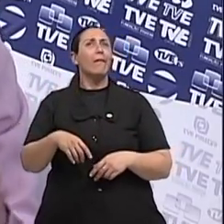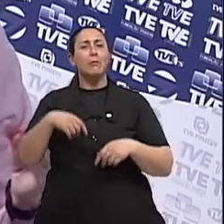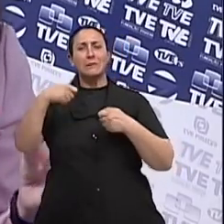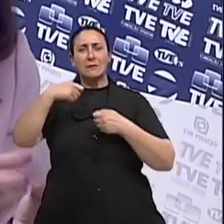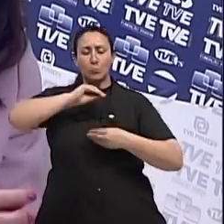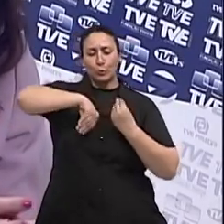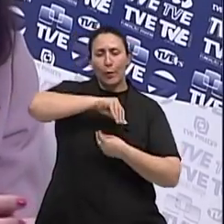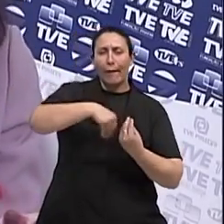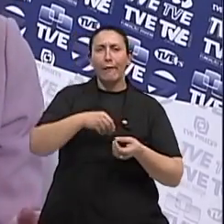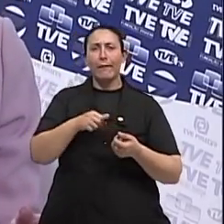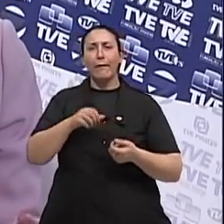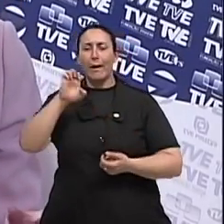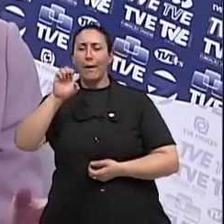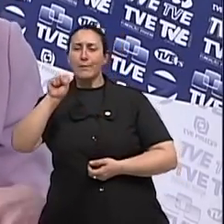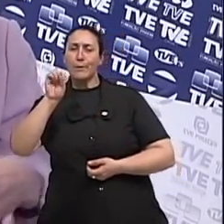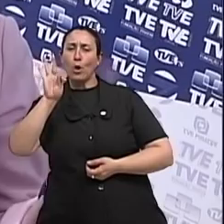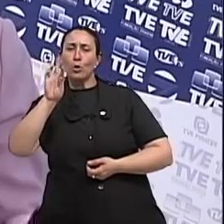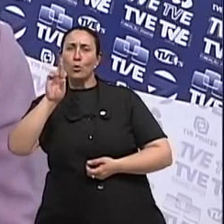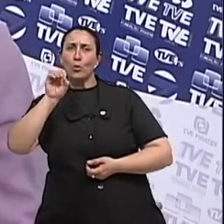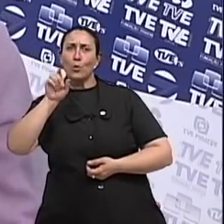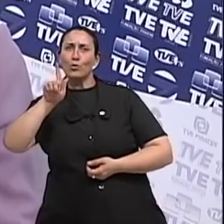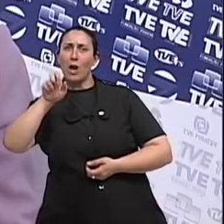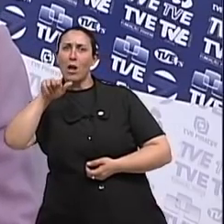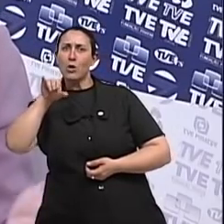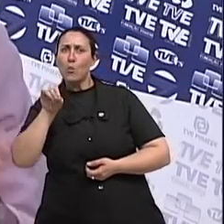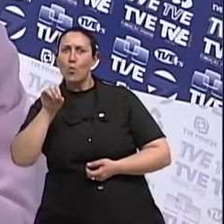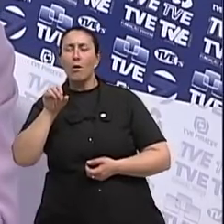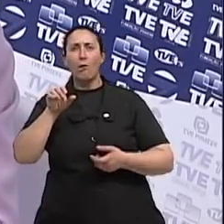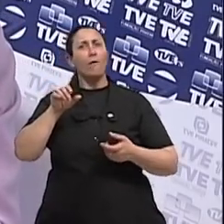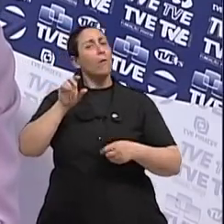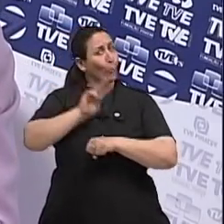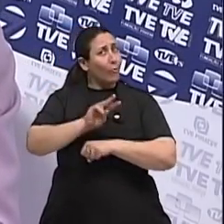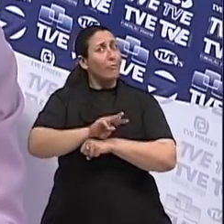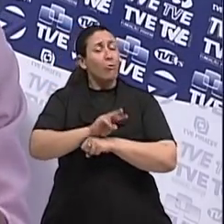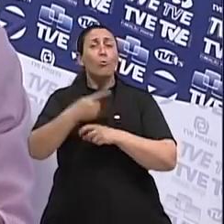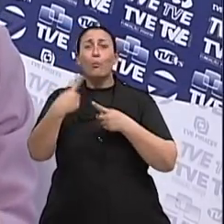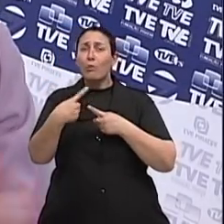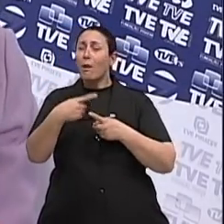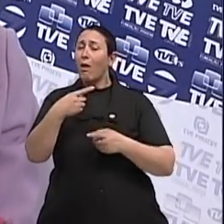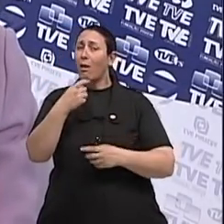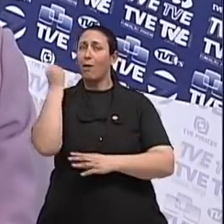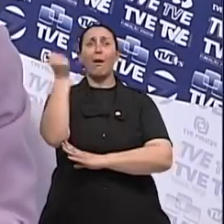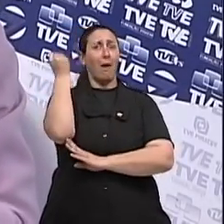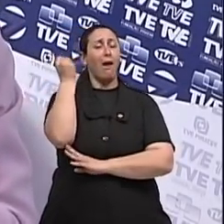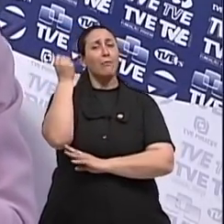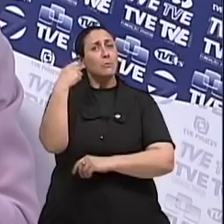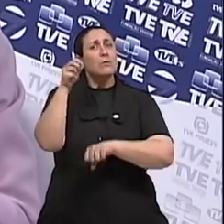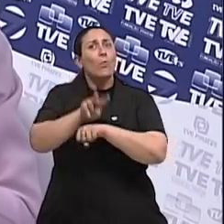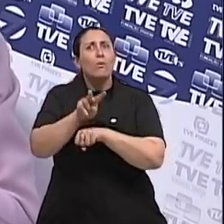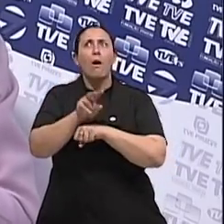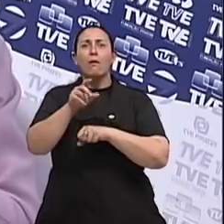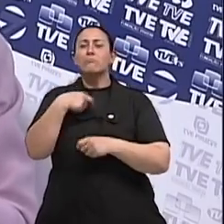progesterona, talvez fazer estrogênio e ficar cuidando, mas não é uma coisa banal. É uma coisa que tem que ser levada muito a sério. Outra coisa é